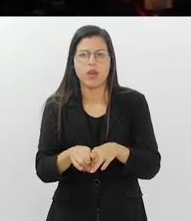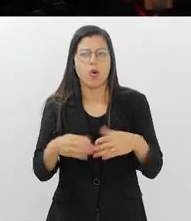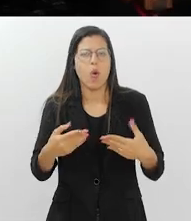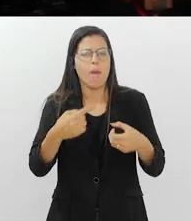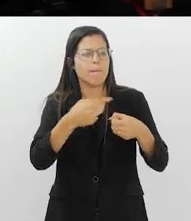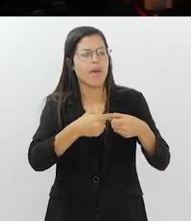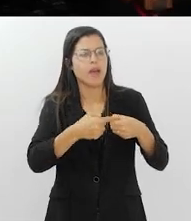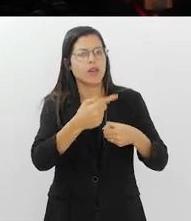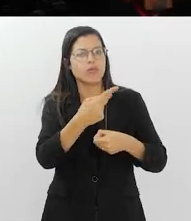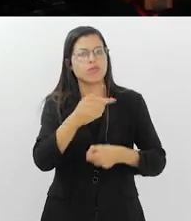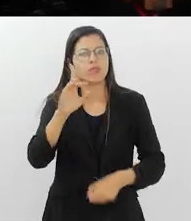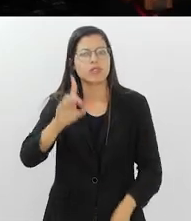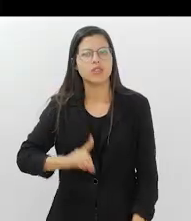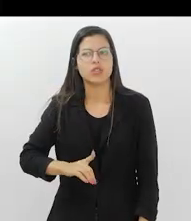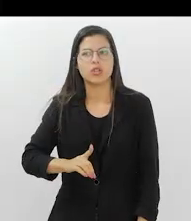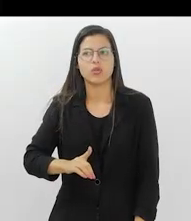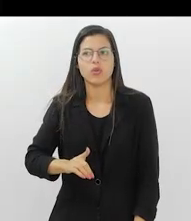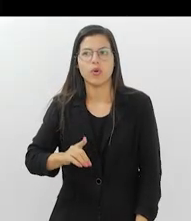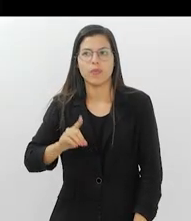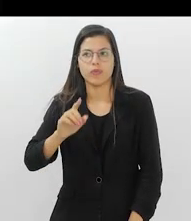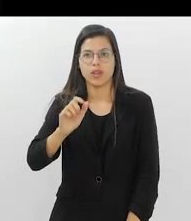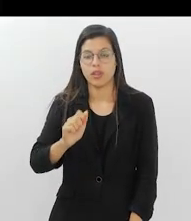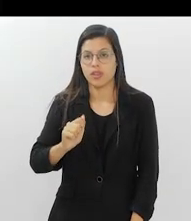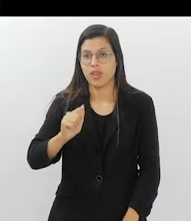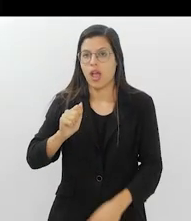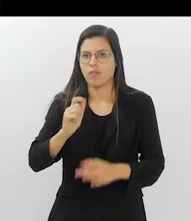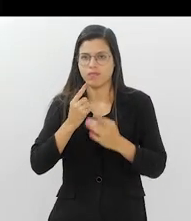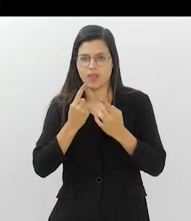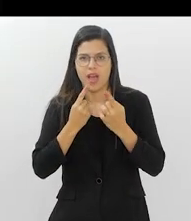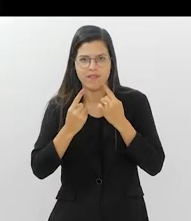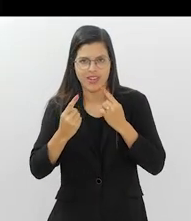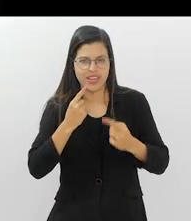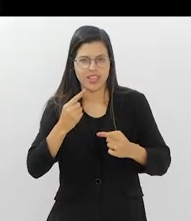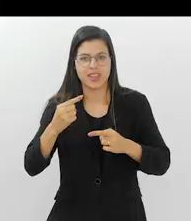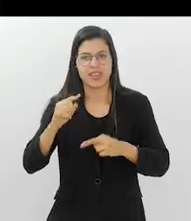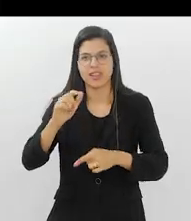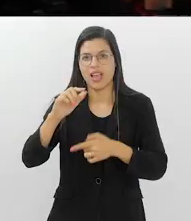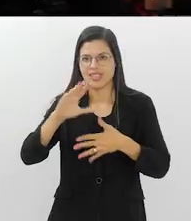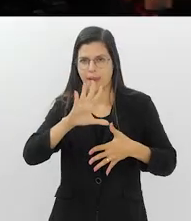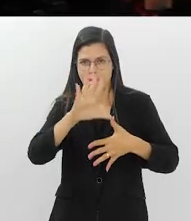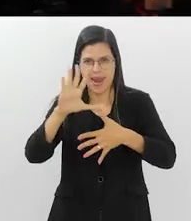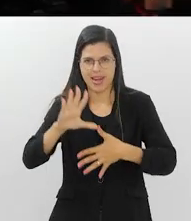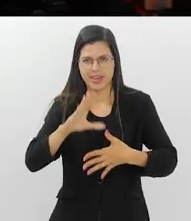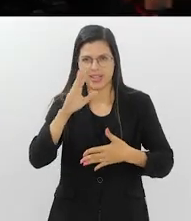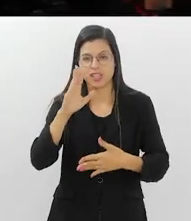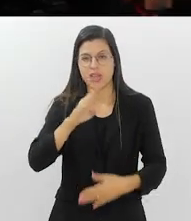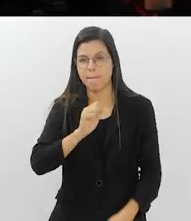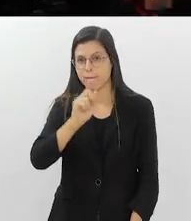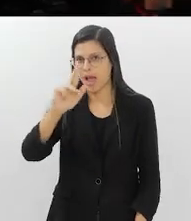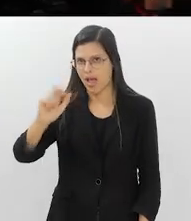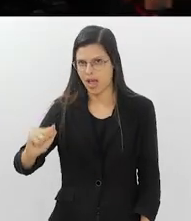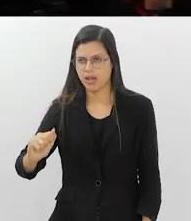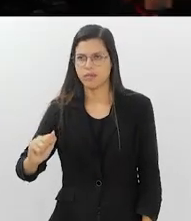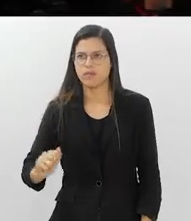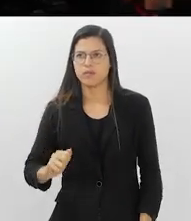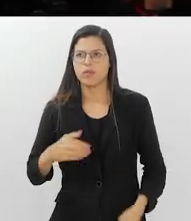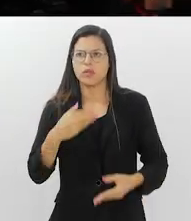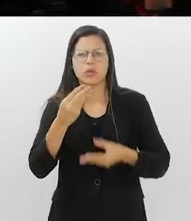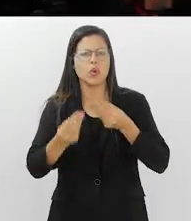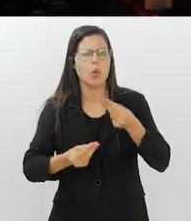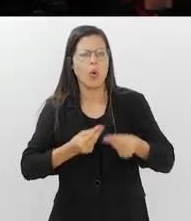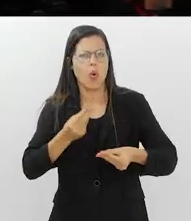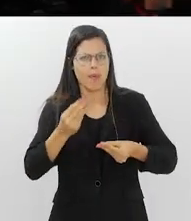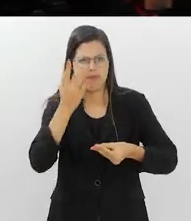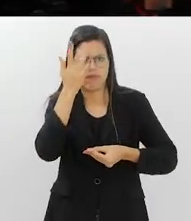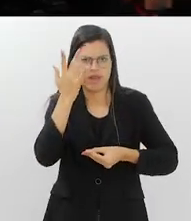endereço, em que bairro? Avenida das Américas, na Barra da Tijuca. E tem espaço disponível? A população é muito grande? Como é que